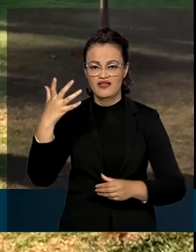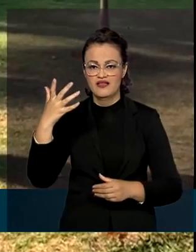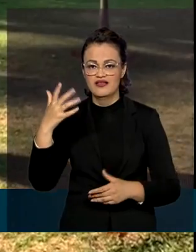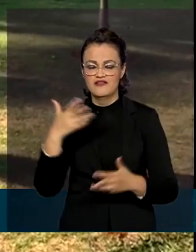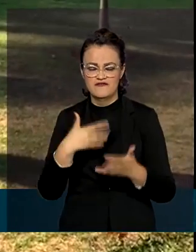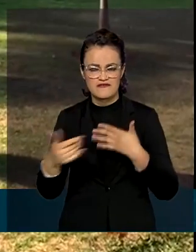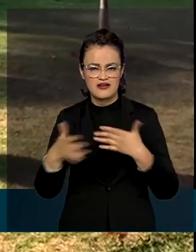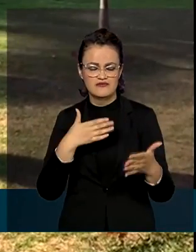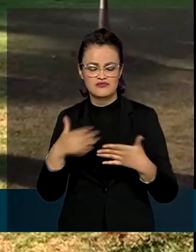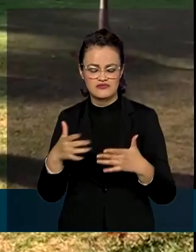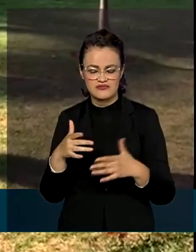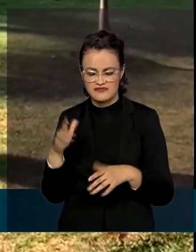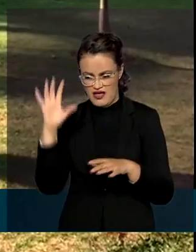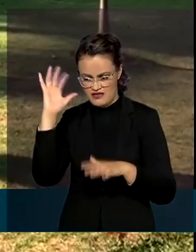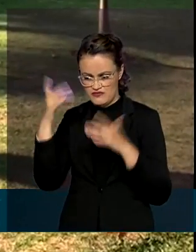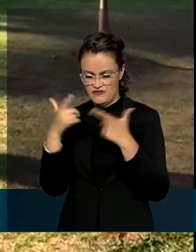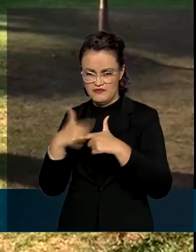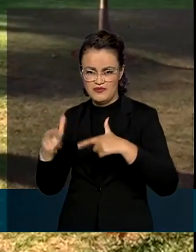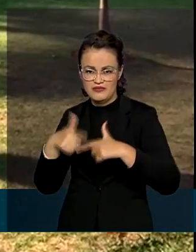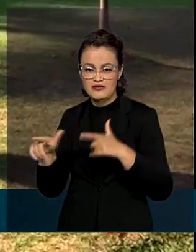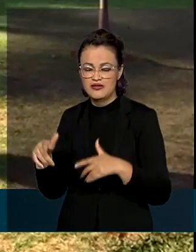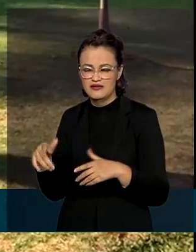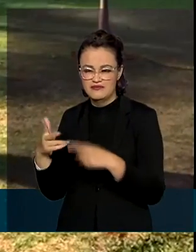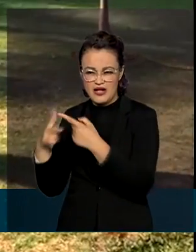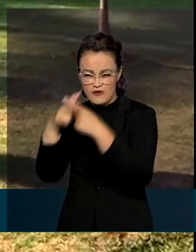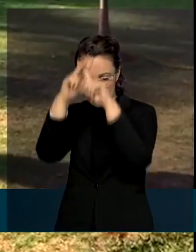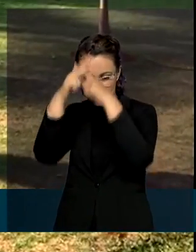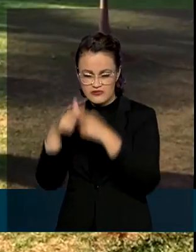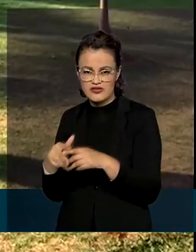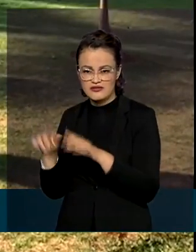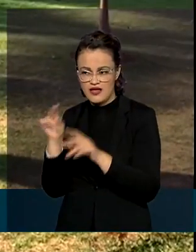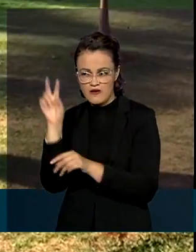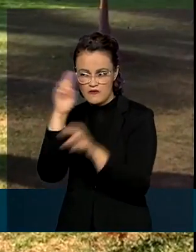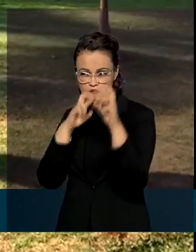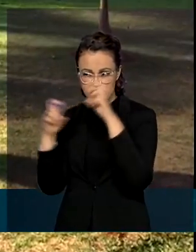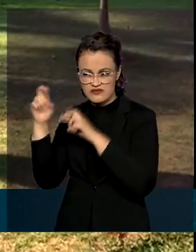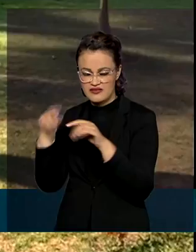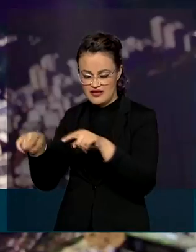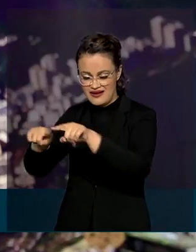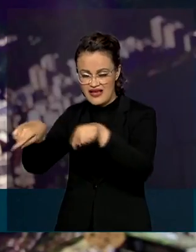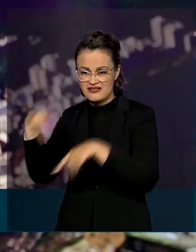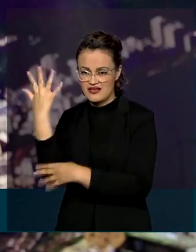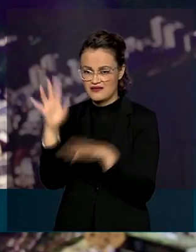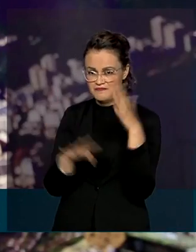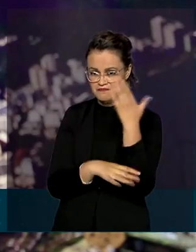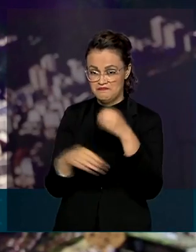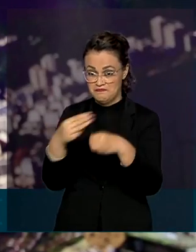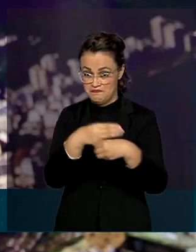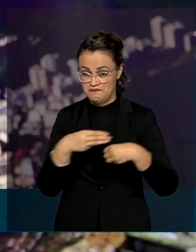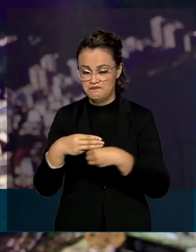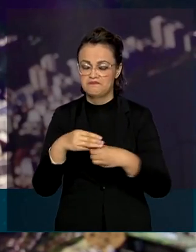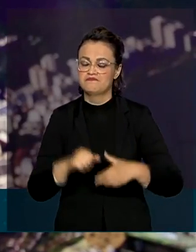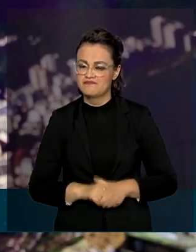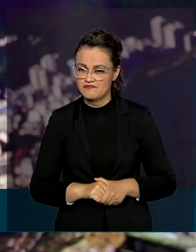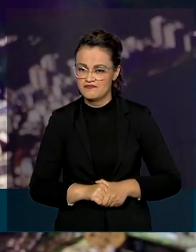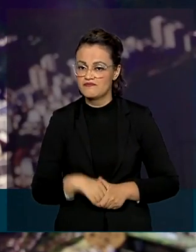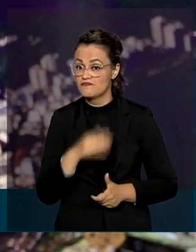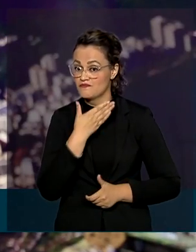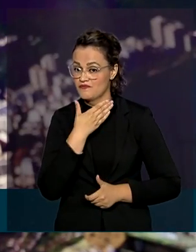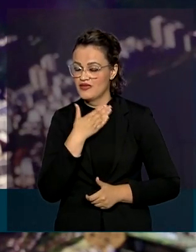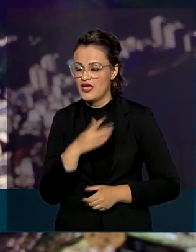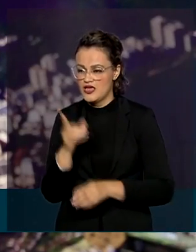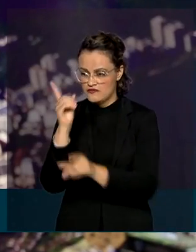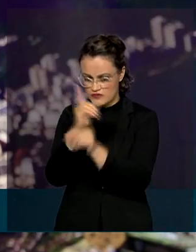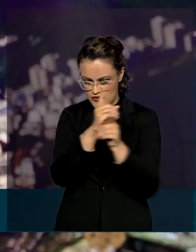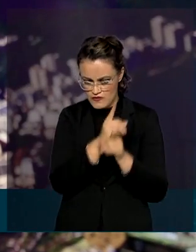o atendimento das demandas de manutenção das áreas verdes do município. As pessoas possam identificar praças,